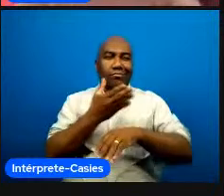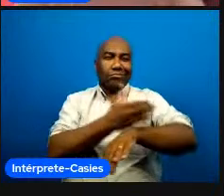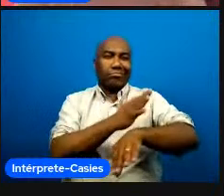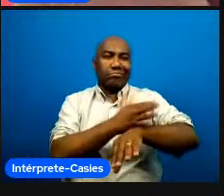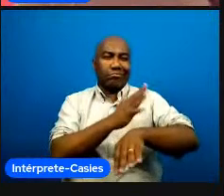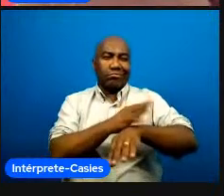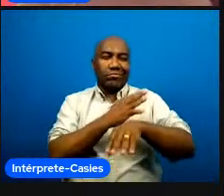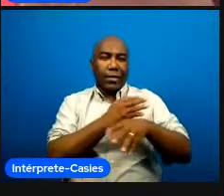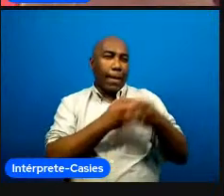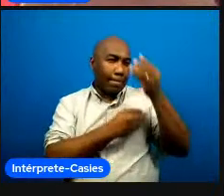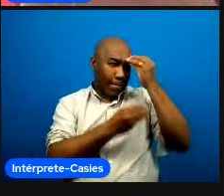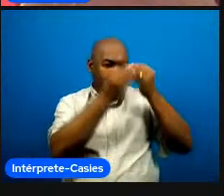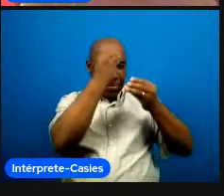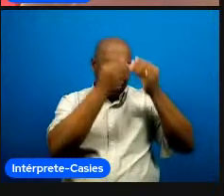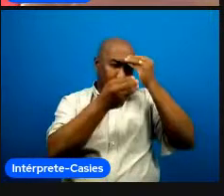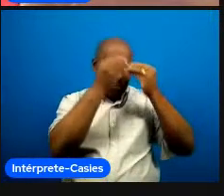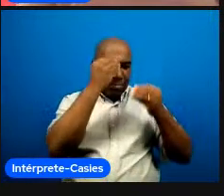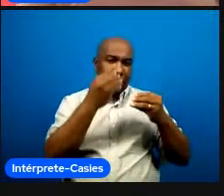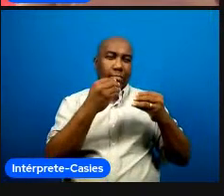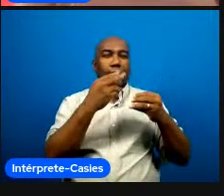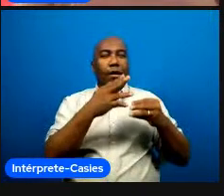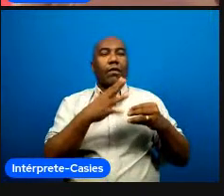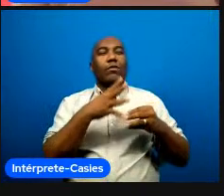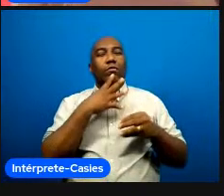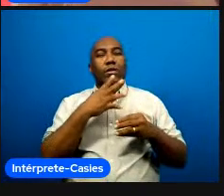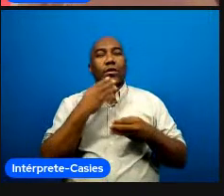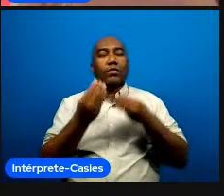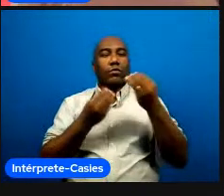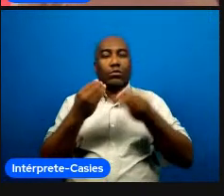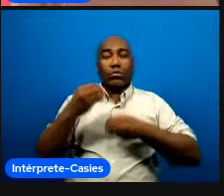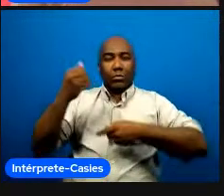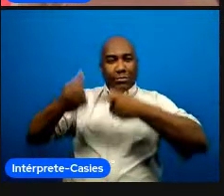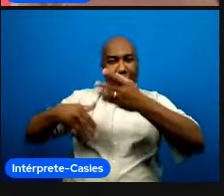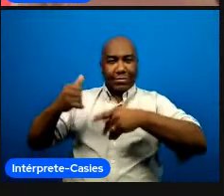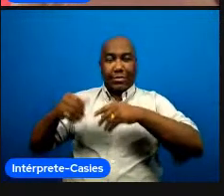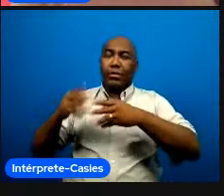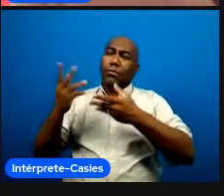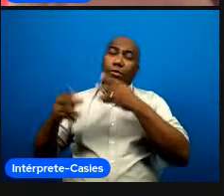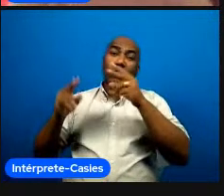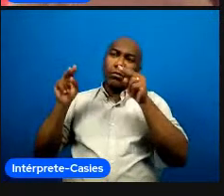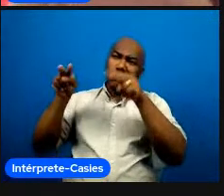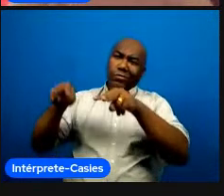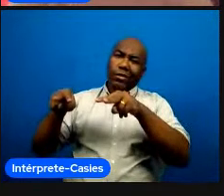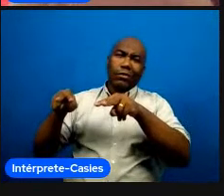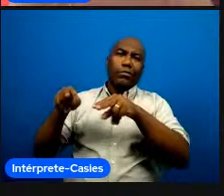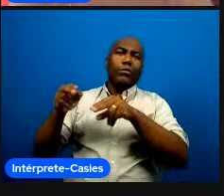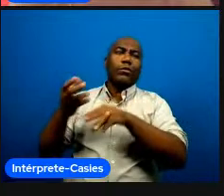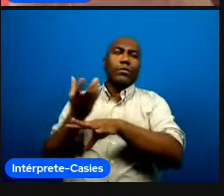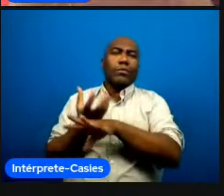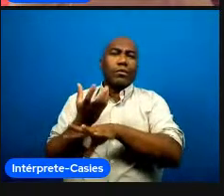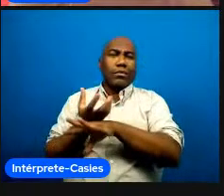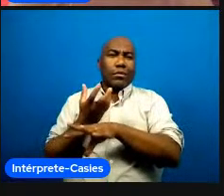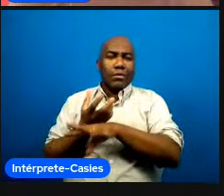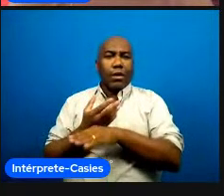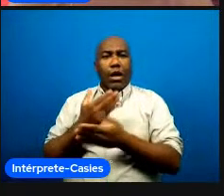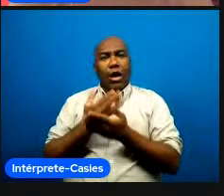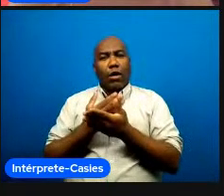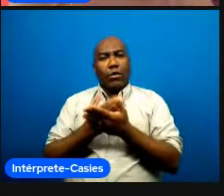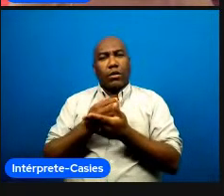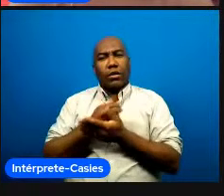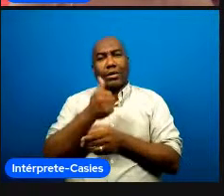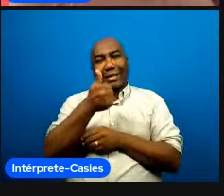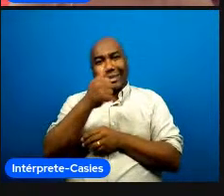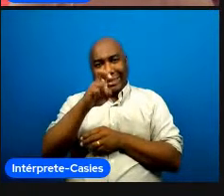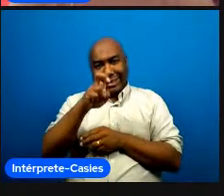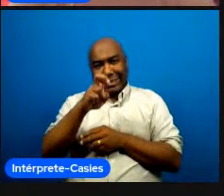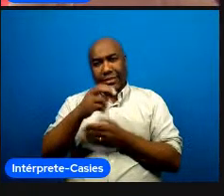chupei laranja no vestiário eu vou dar conta disso aqui e aí quando eu olho pra trás eu vejo que das 15 aulas oito foram com convidados ou